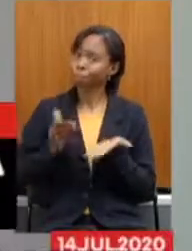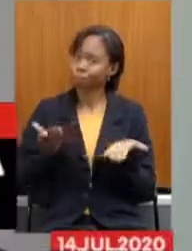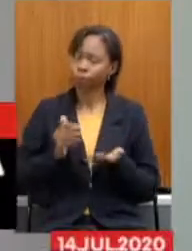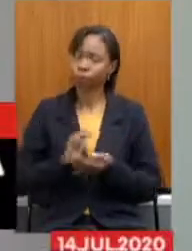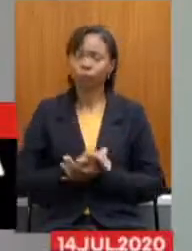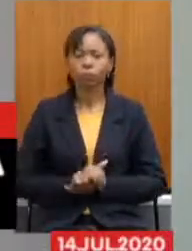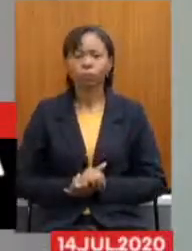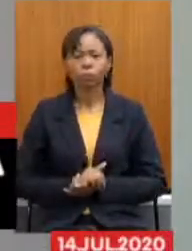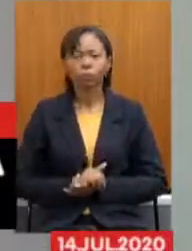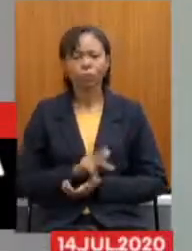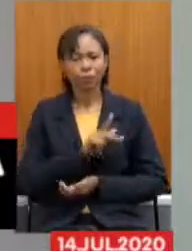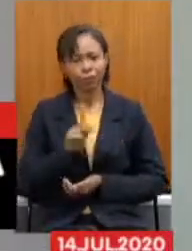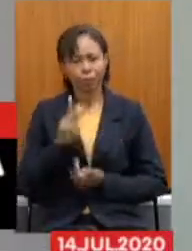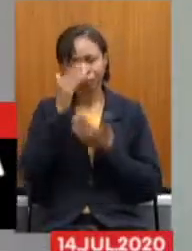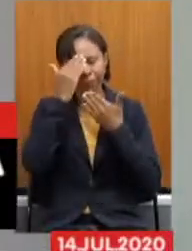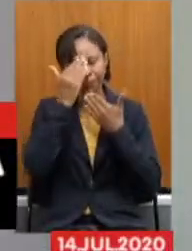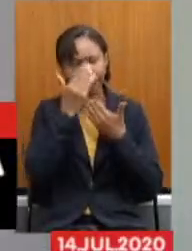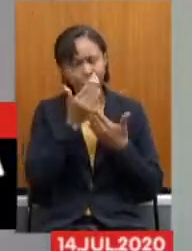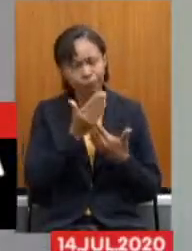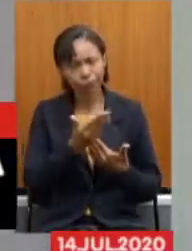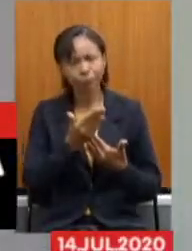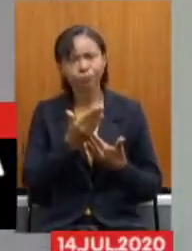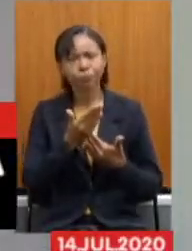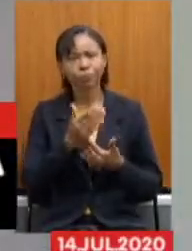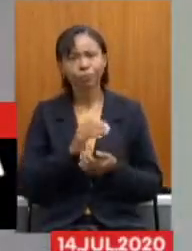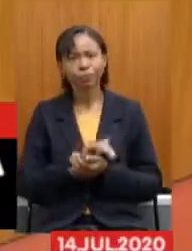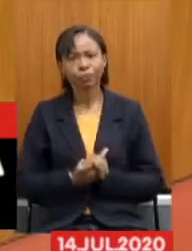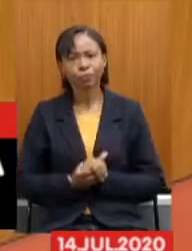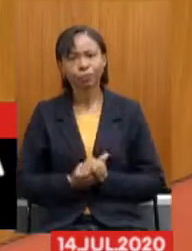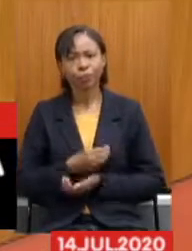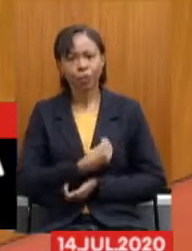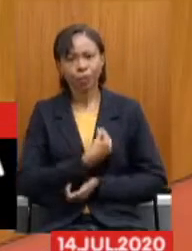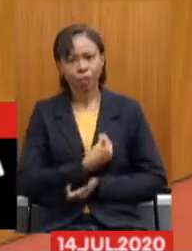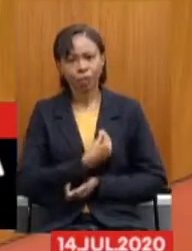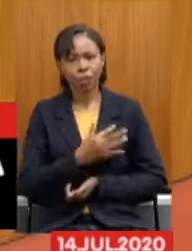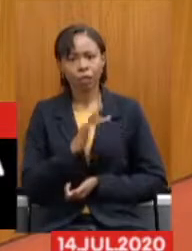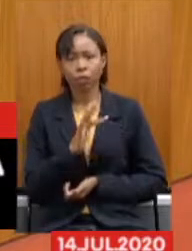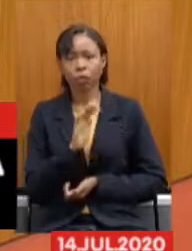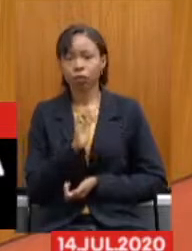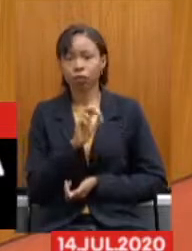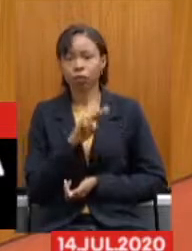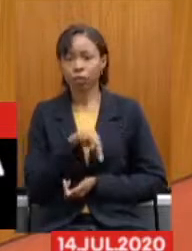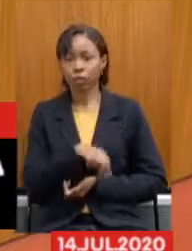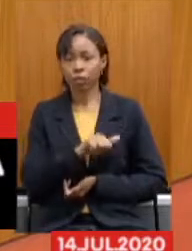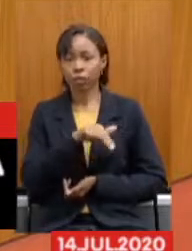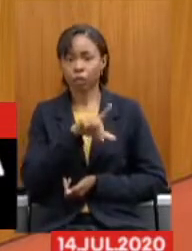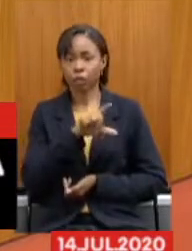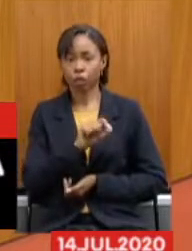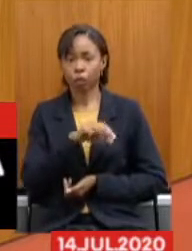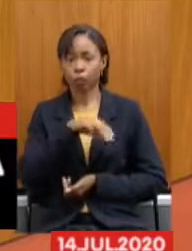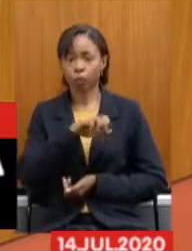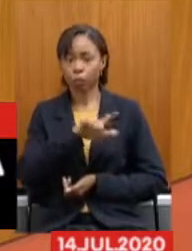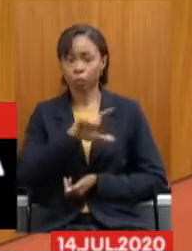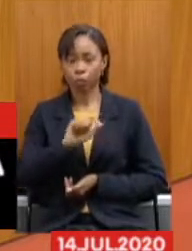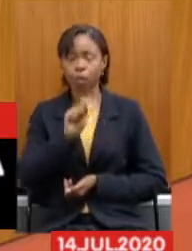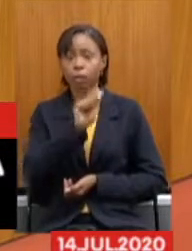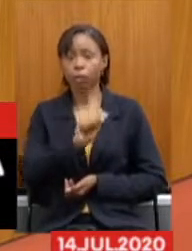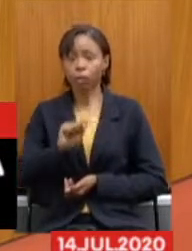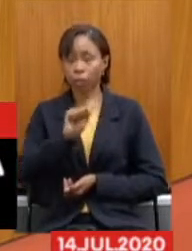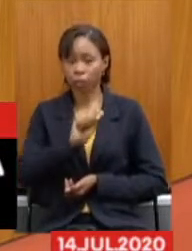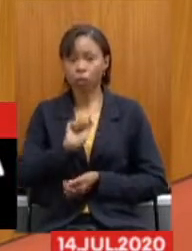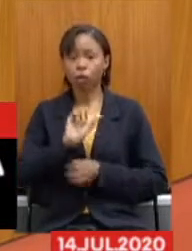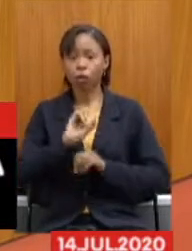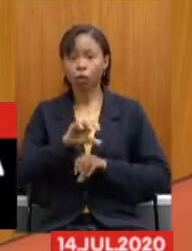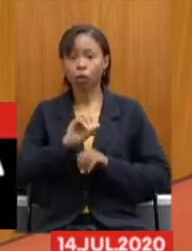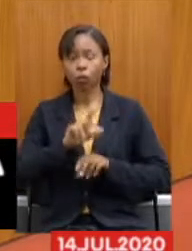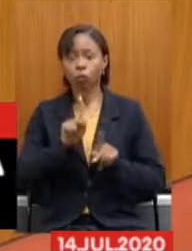presidência agradece a participação de Fernando Mello, da Associação Docente da